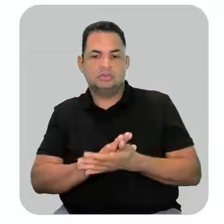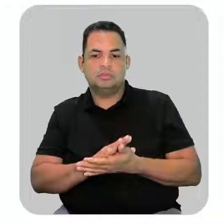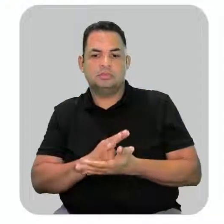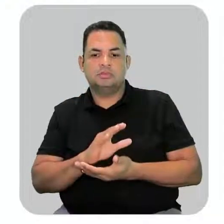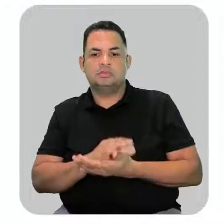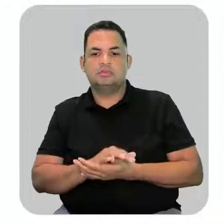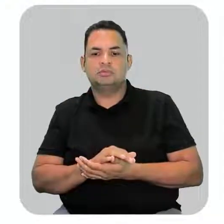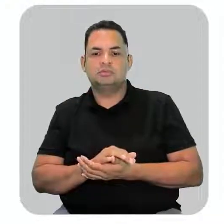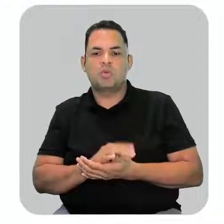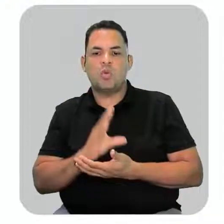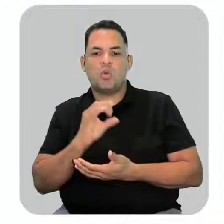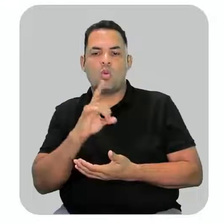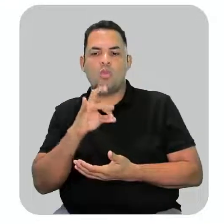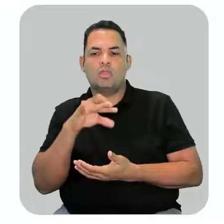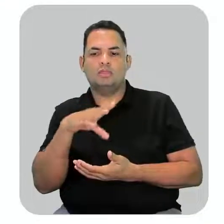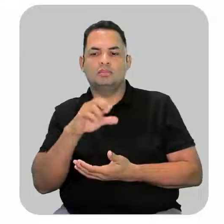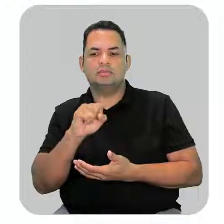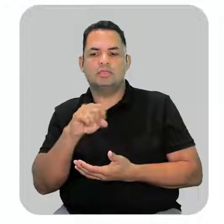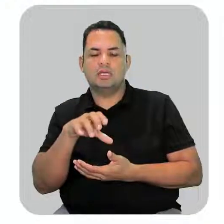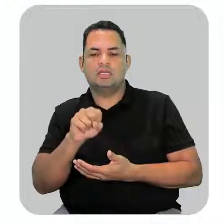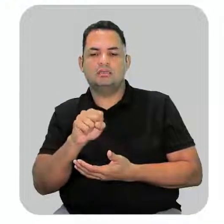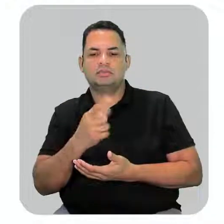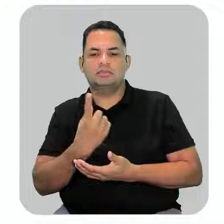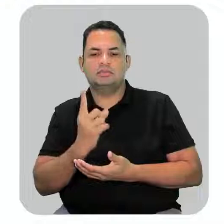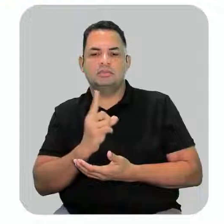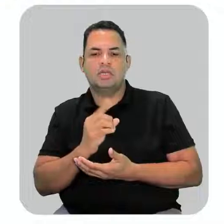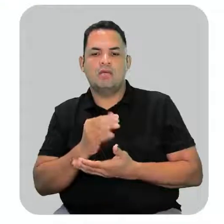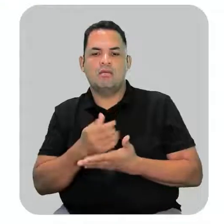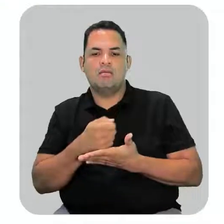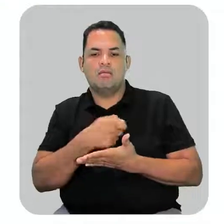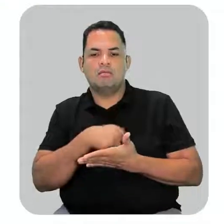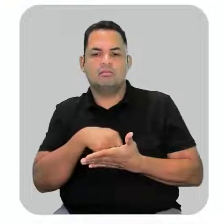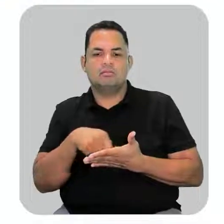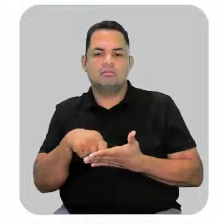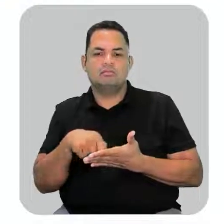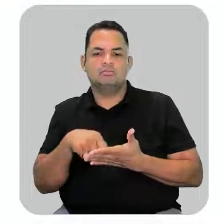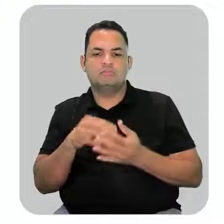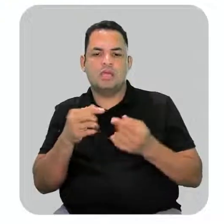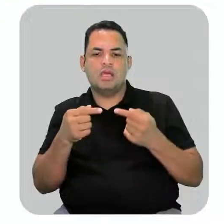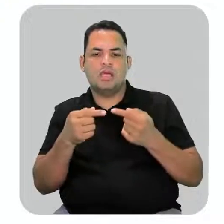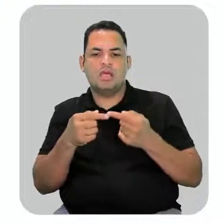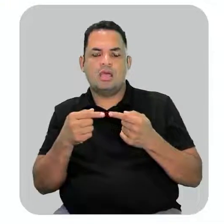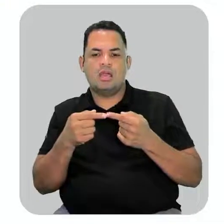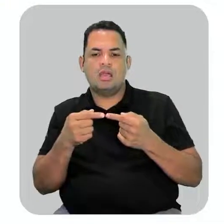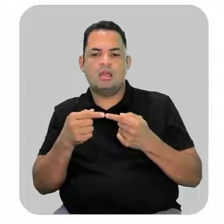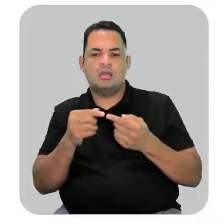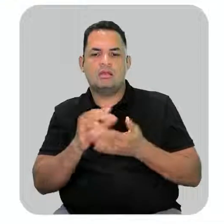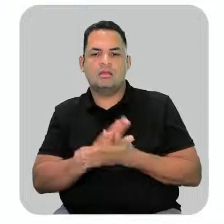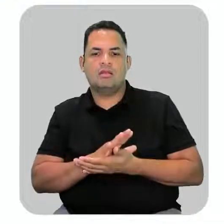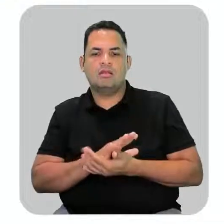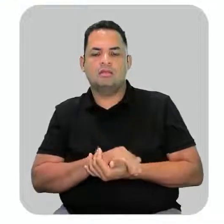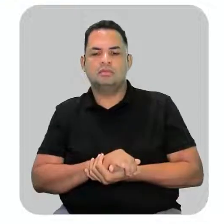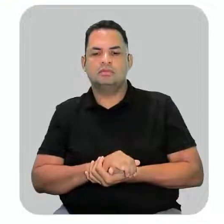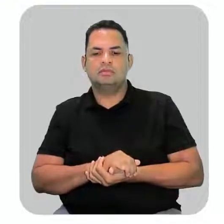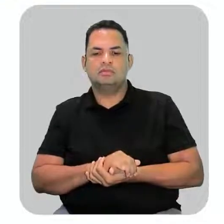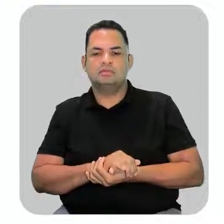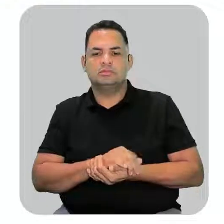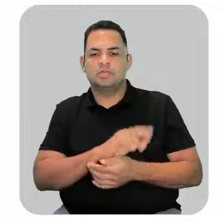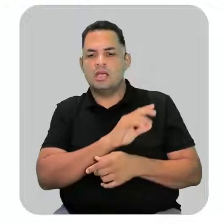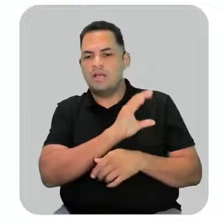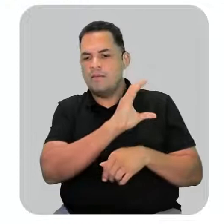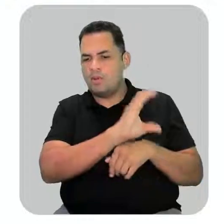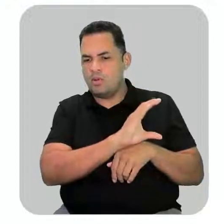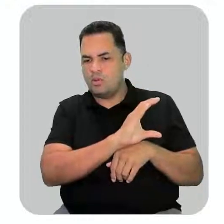condensada, onde eu não especifico as ligações carbono-oxigênio e carbono-hidrogênio.